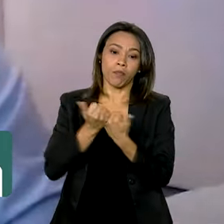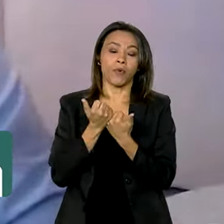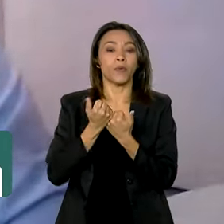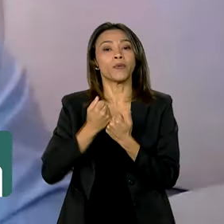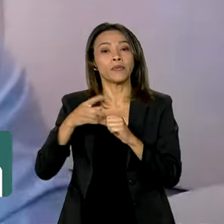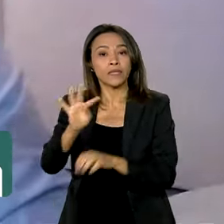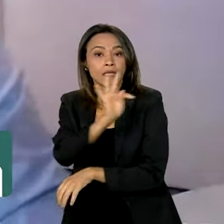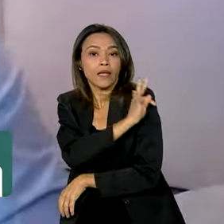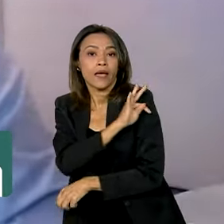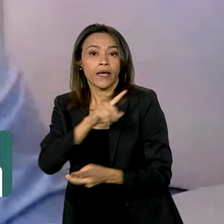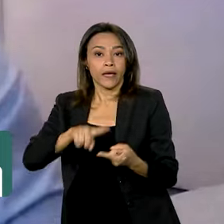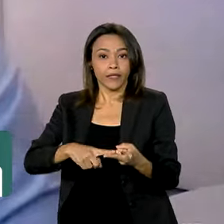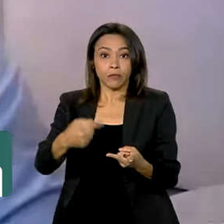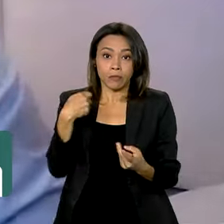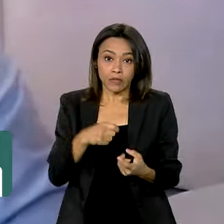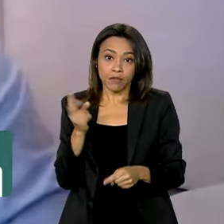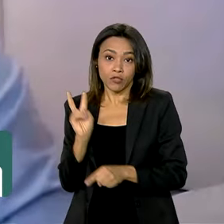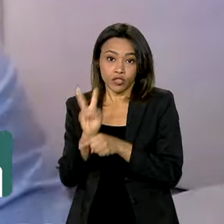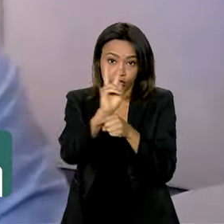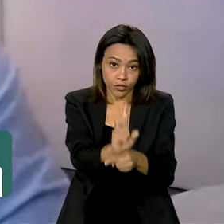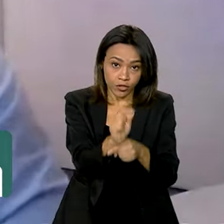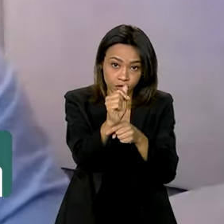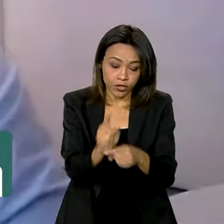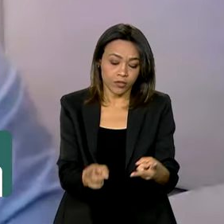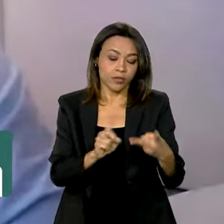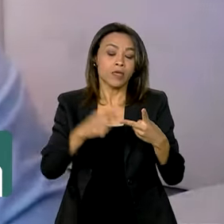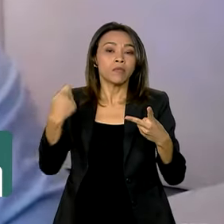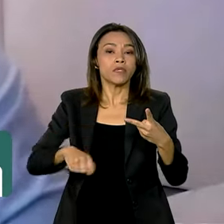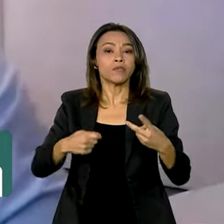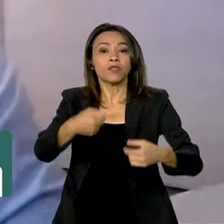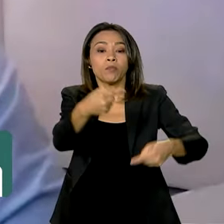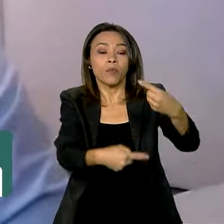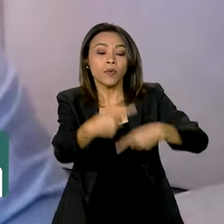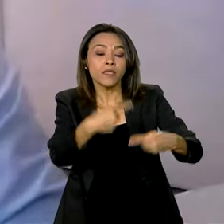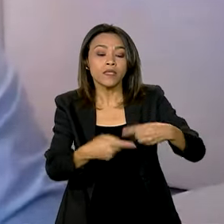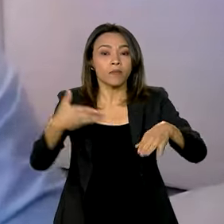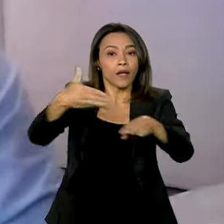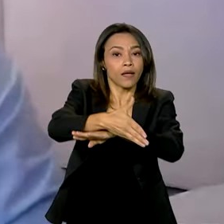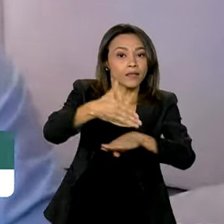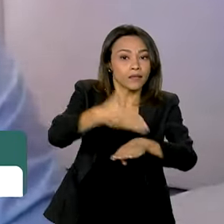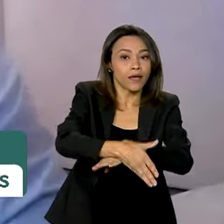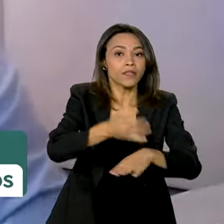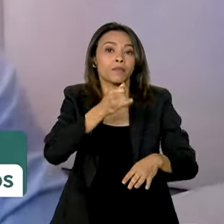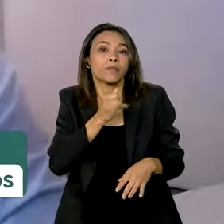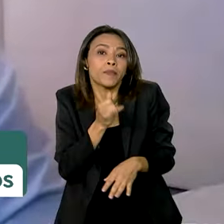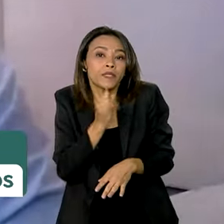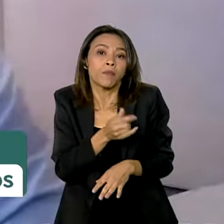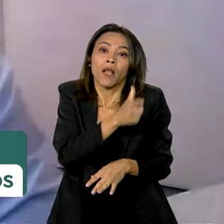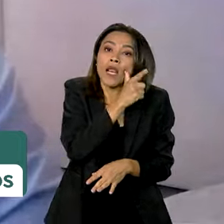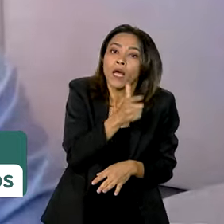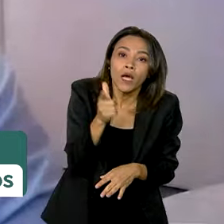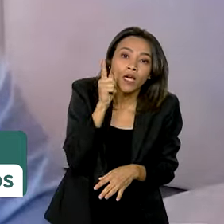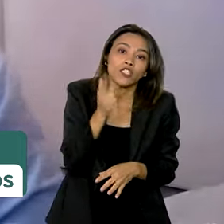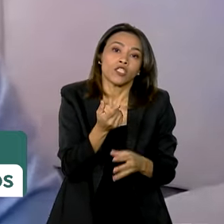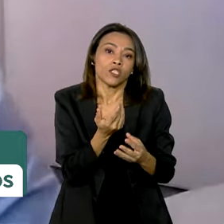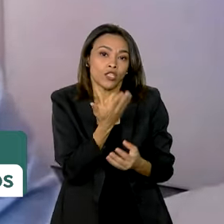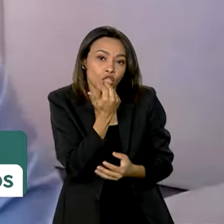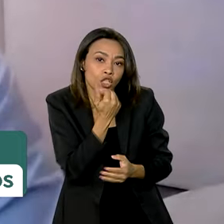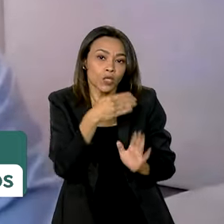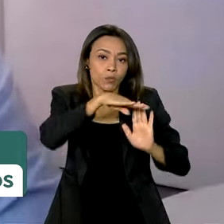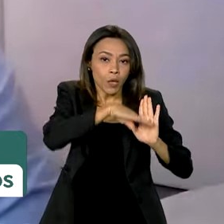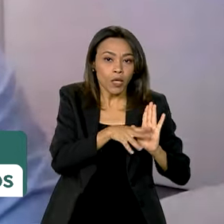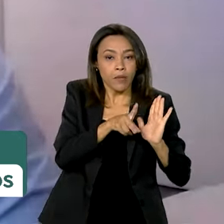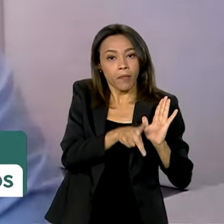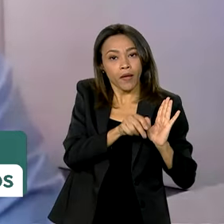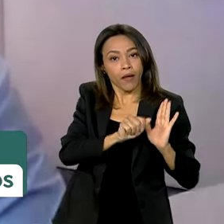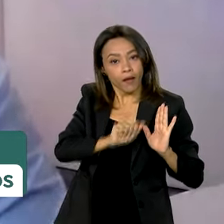rural, crédito, políticas como acesso a mercados, como a merenda escolar, o PAA. Então a nossa